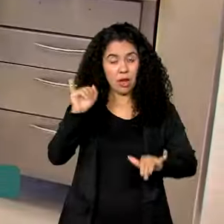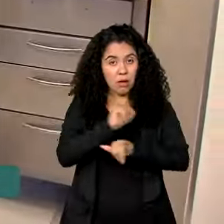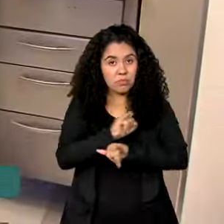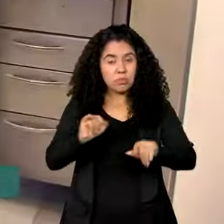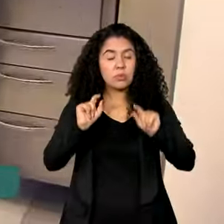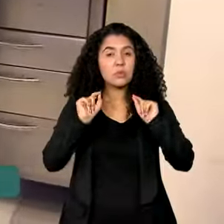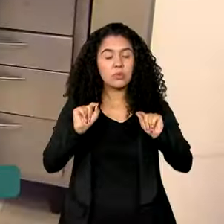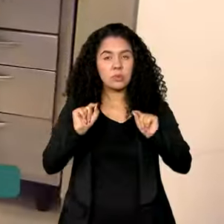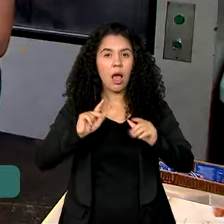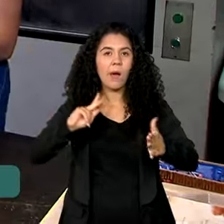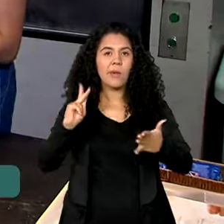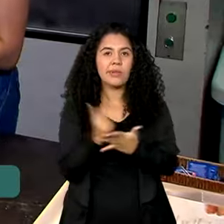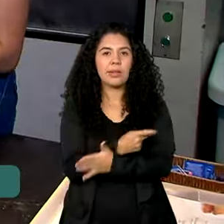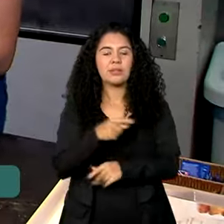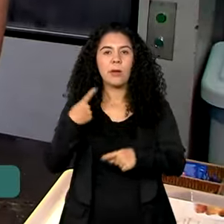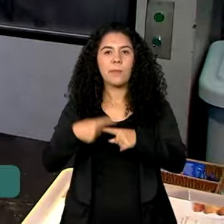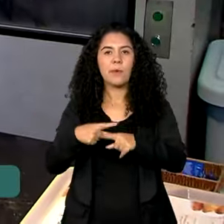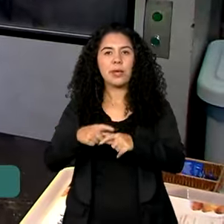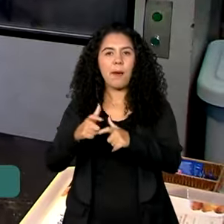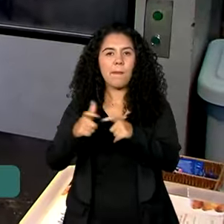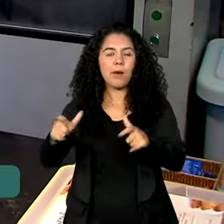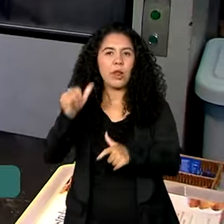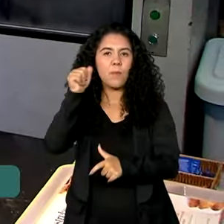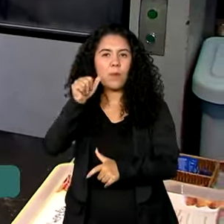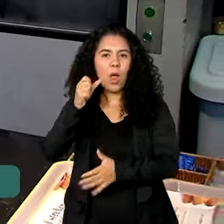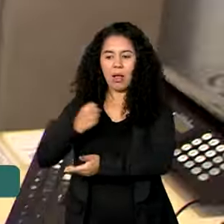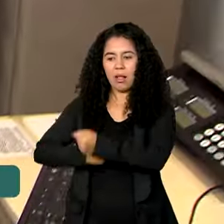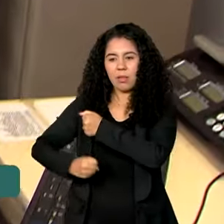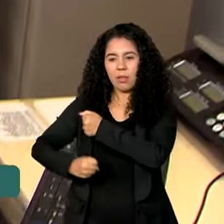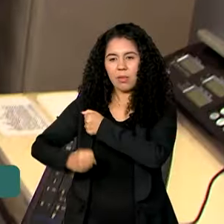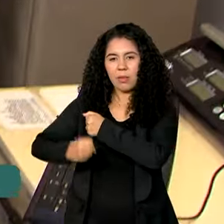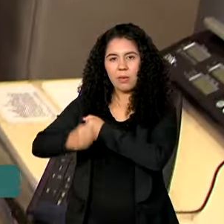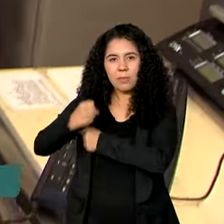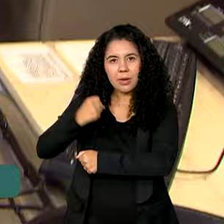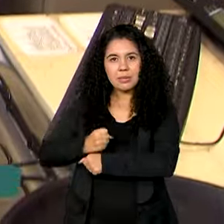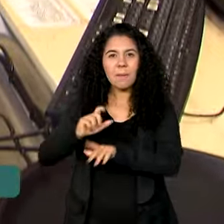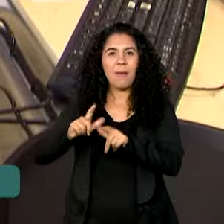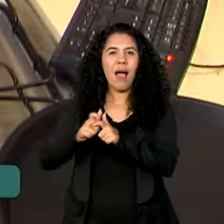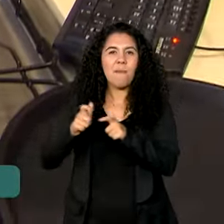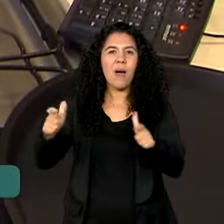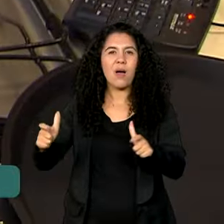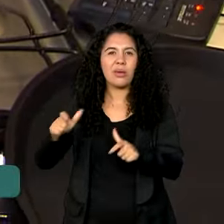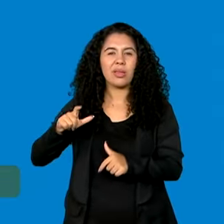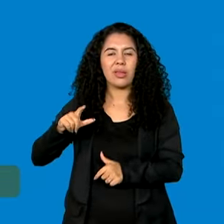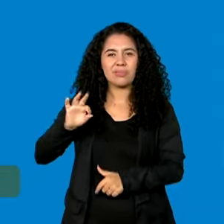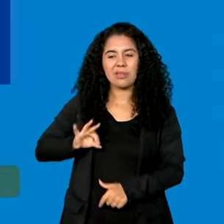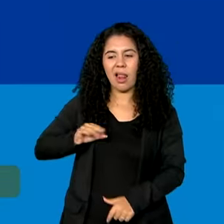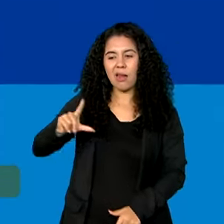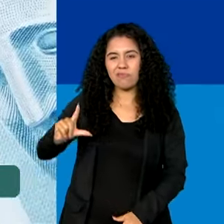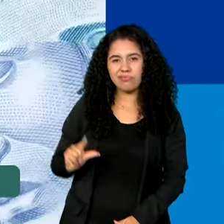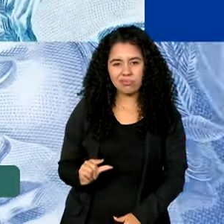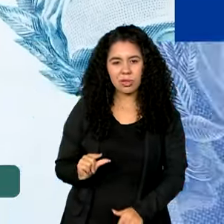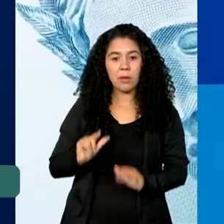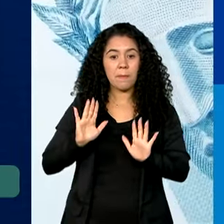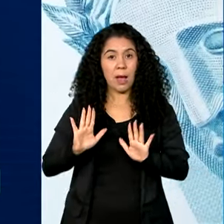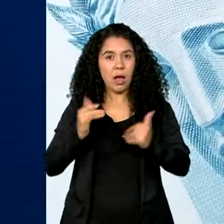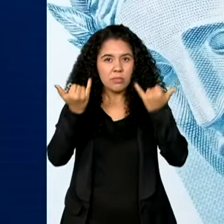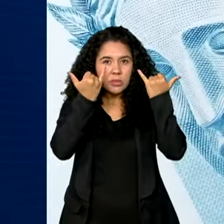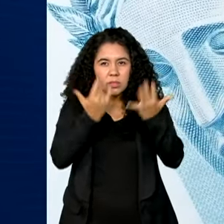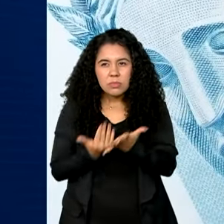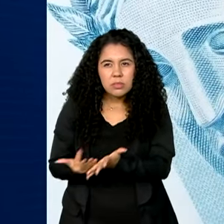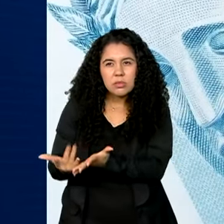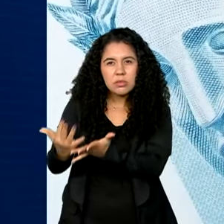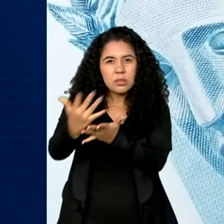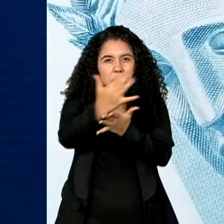porque mais mulheres foram contratadas no ano passado, mas a maioria carrega os que pagam menos. O estudo mostrou que, em